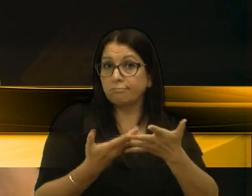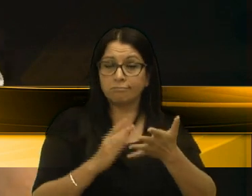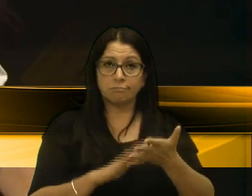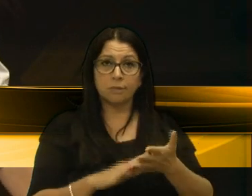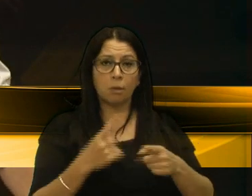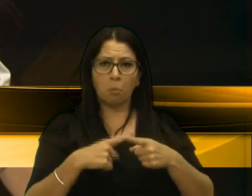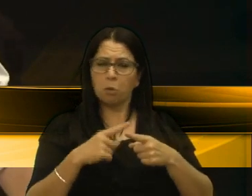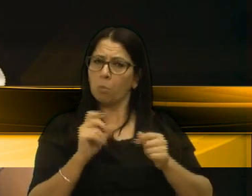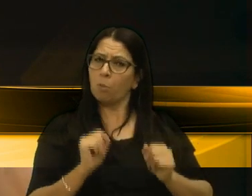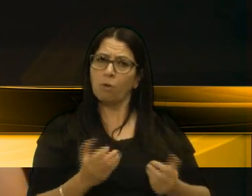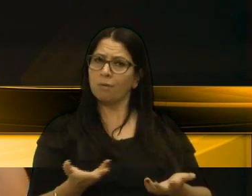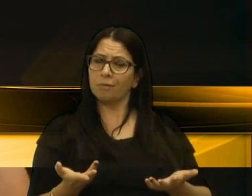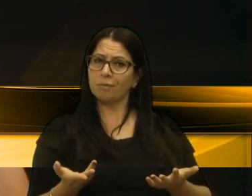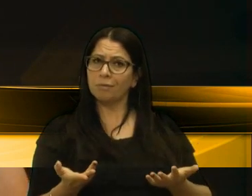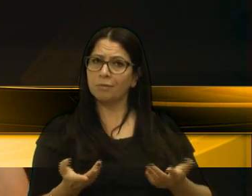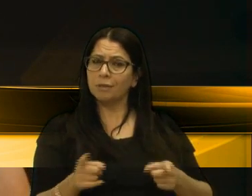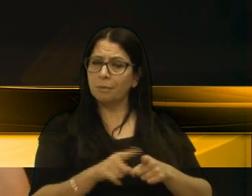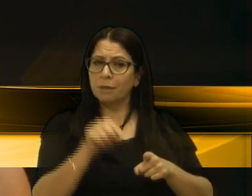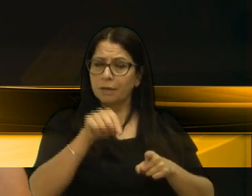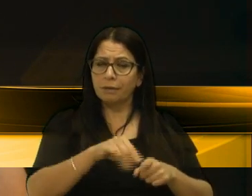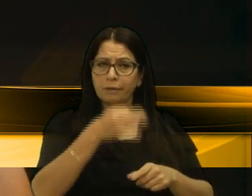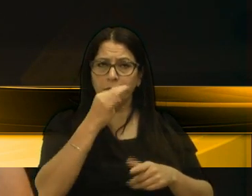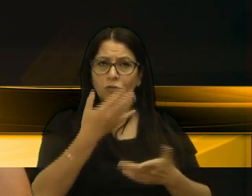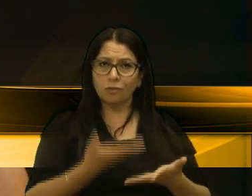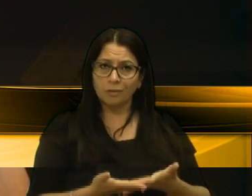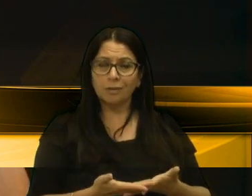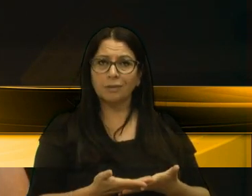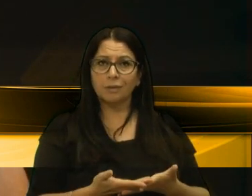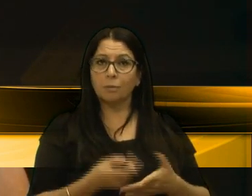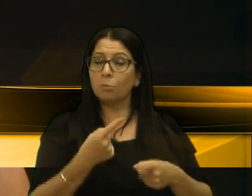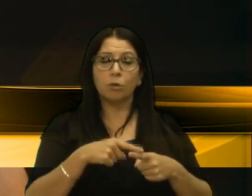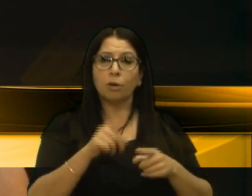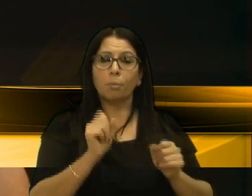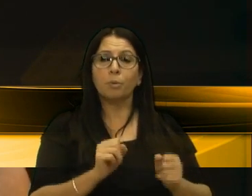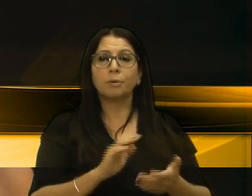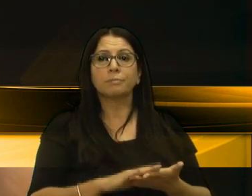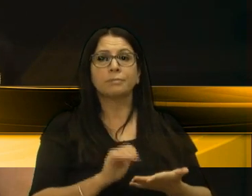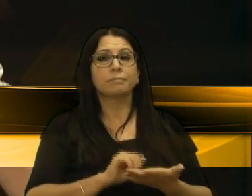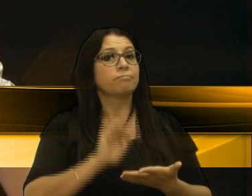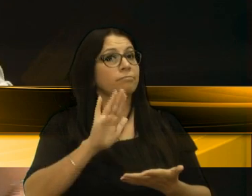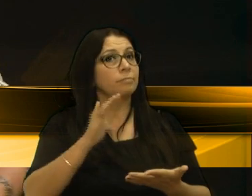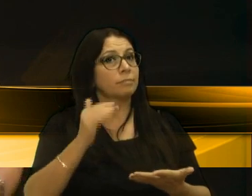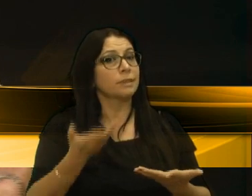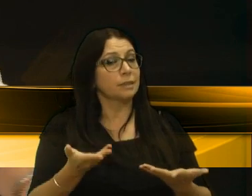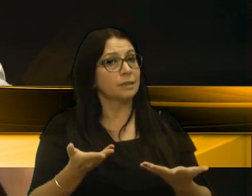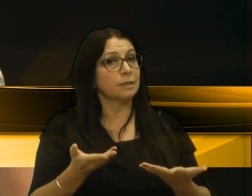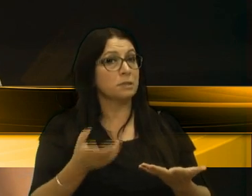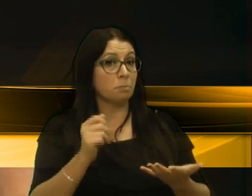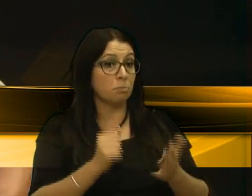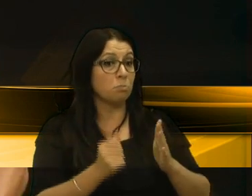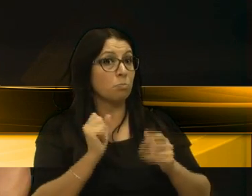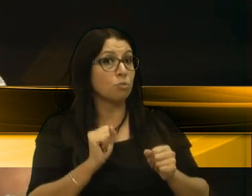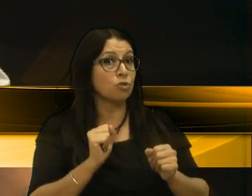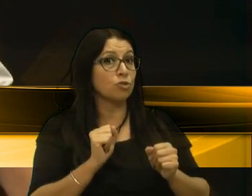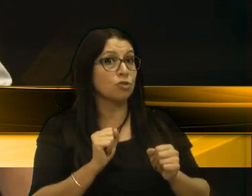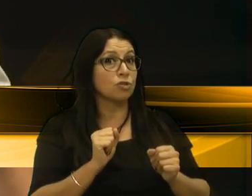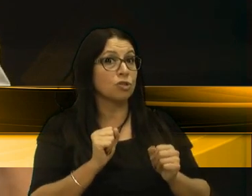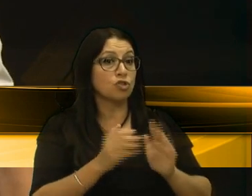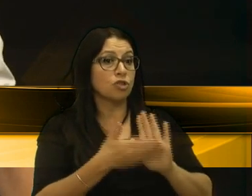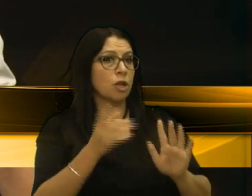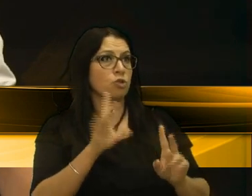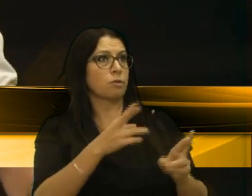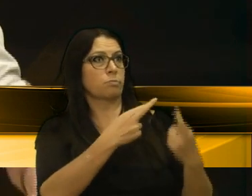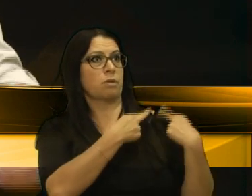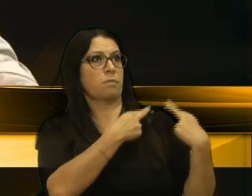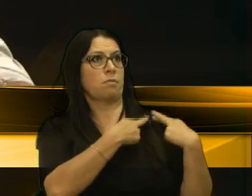Por que não pode ter isso aí também aqui em Caxia do Sul? Por que não pode? Deveria tirar a responsabilidade do